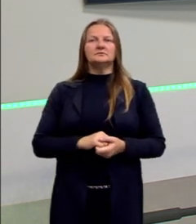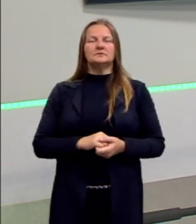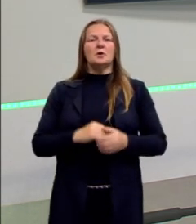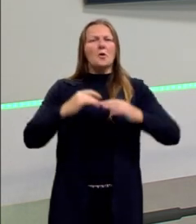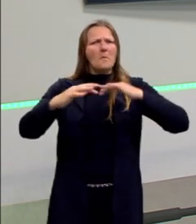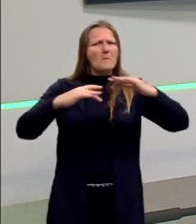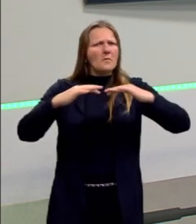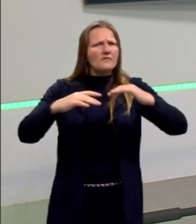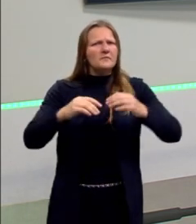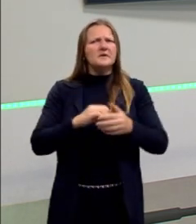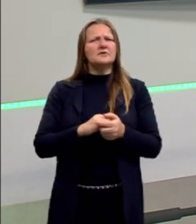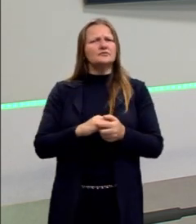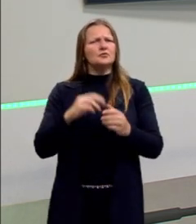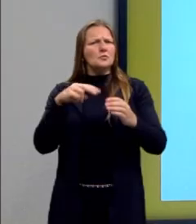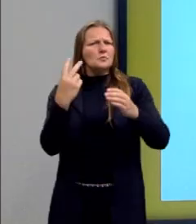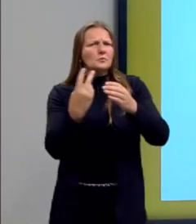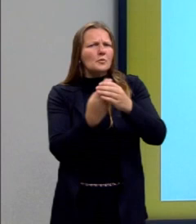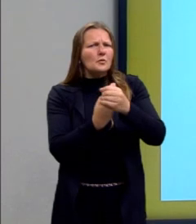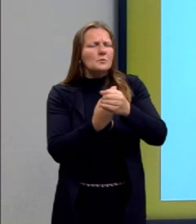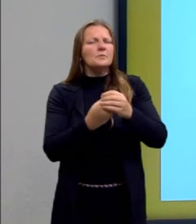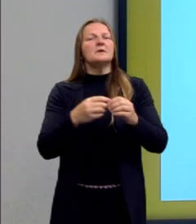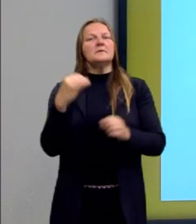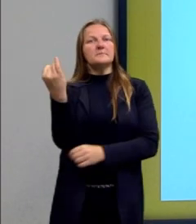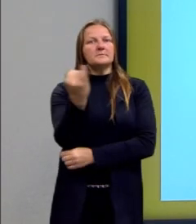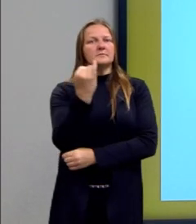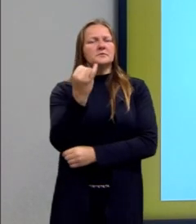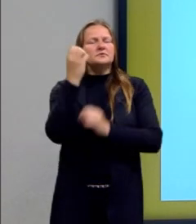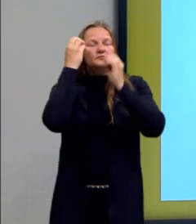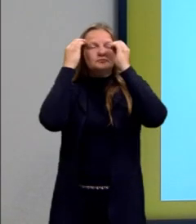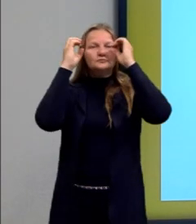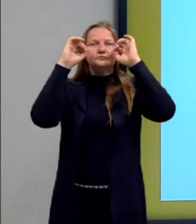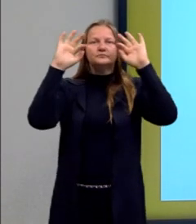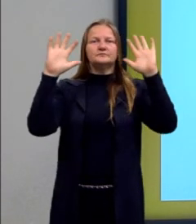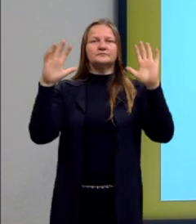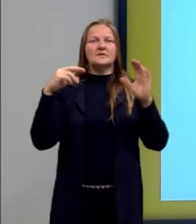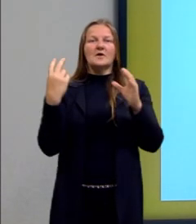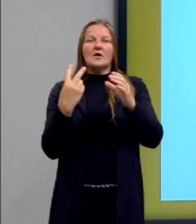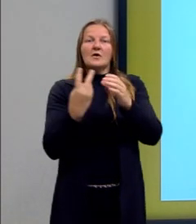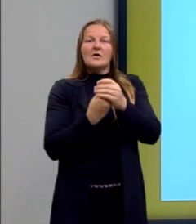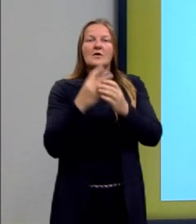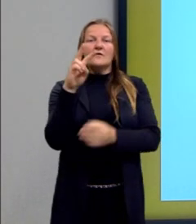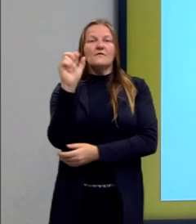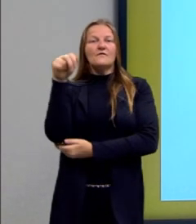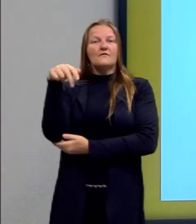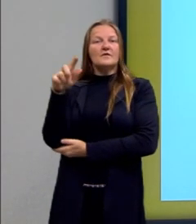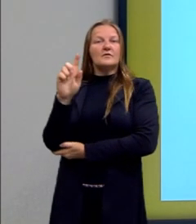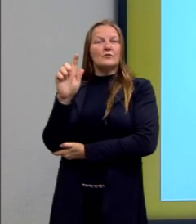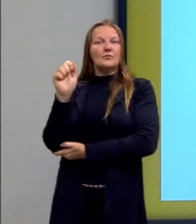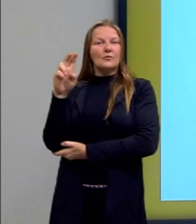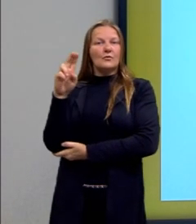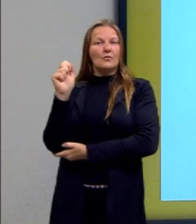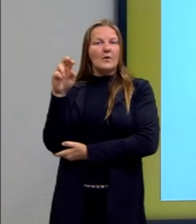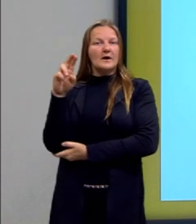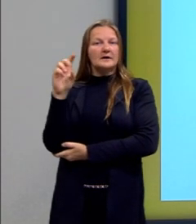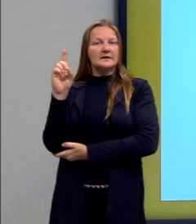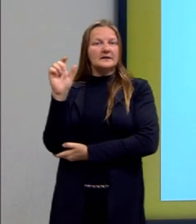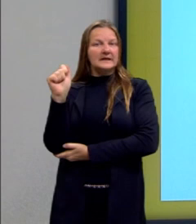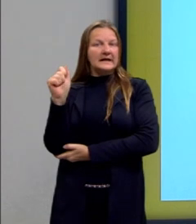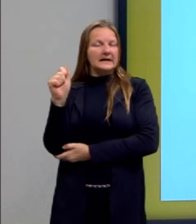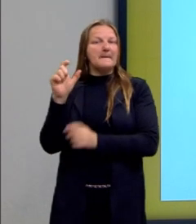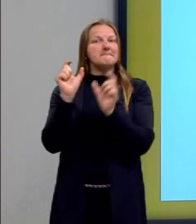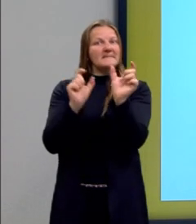movimentos de vanguarda, e é importante que a gente possa entender que a vanguarda, esse movimento, esse termo,